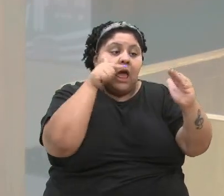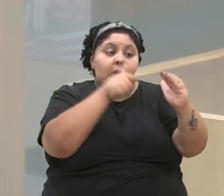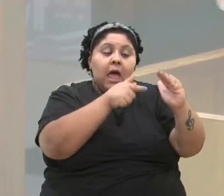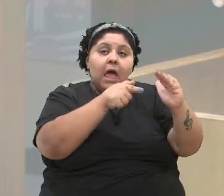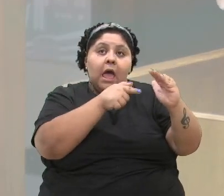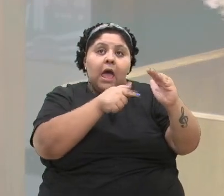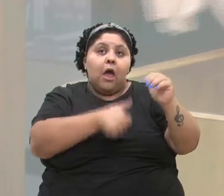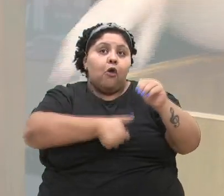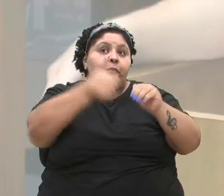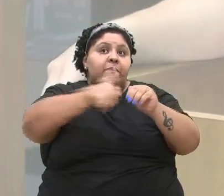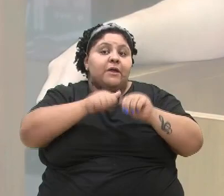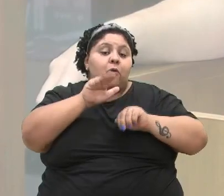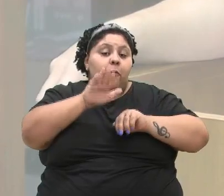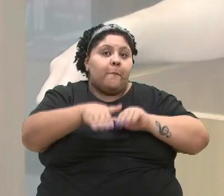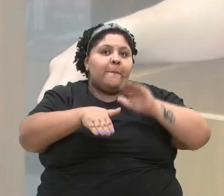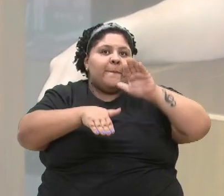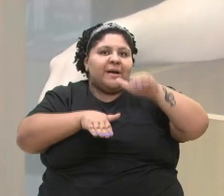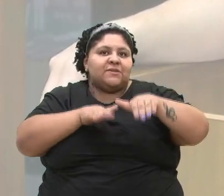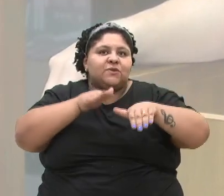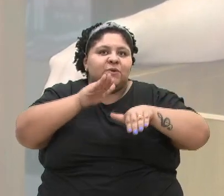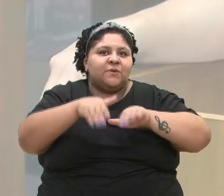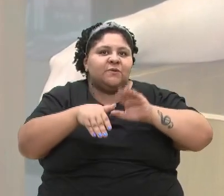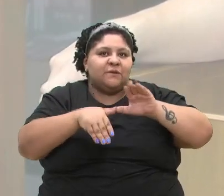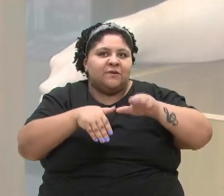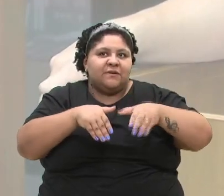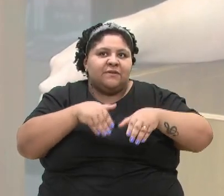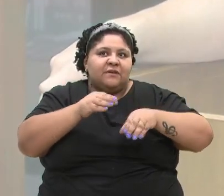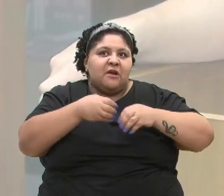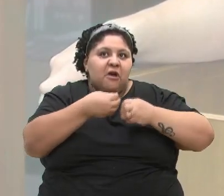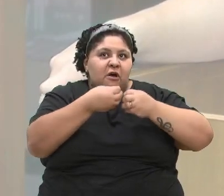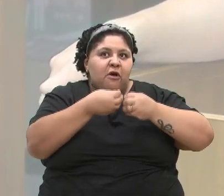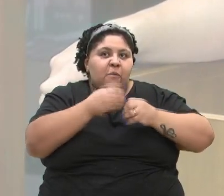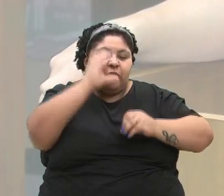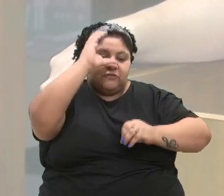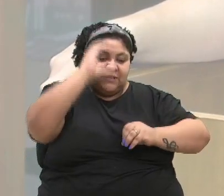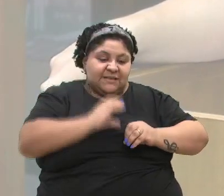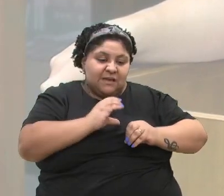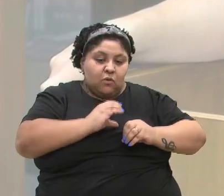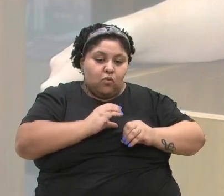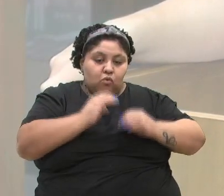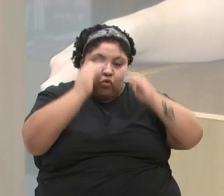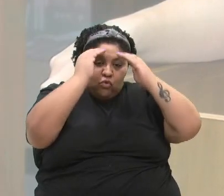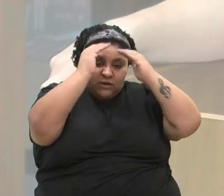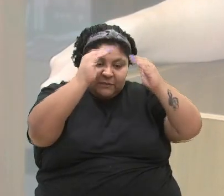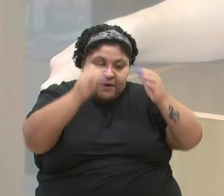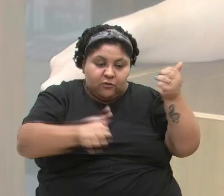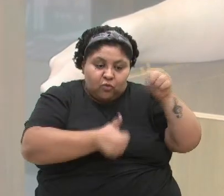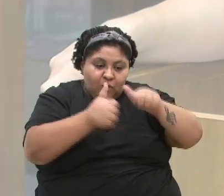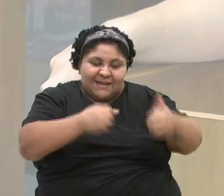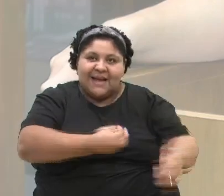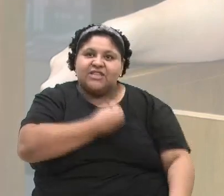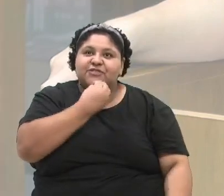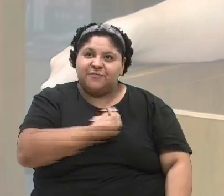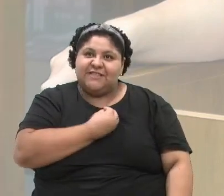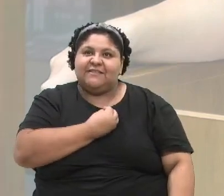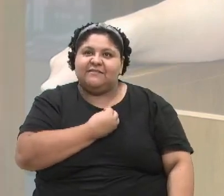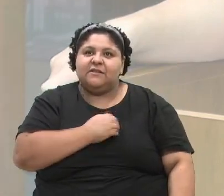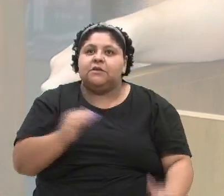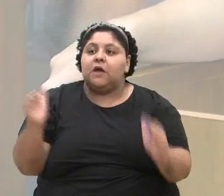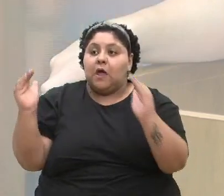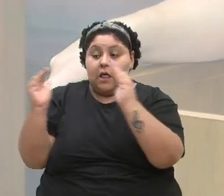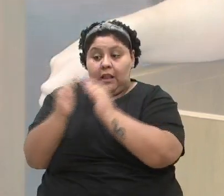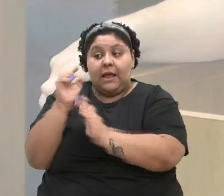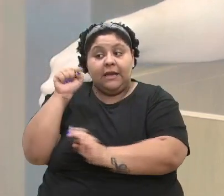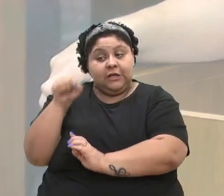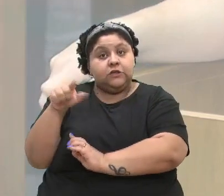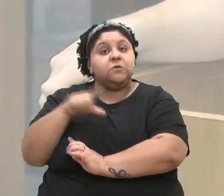para entregar um cidadão à sociedade. É o lar. É o lar. E isso